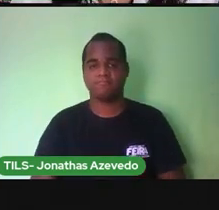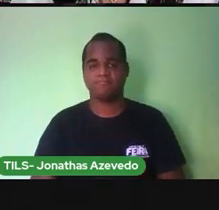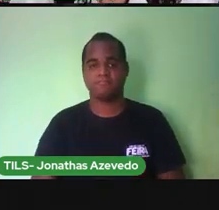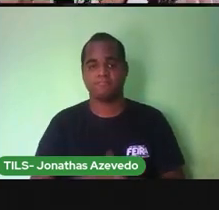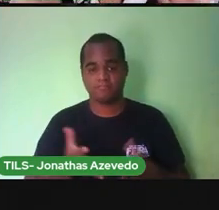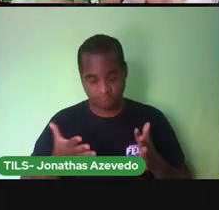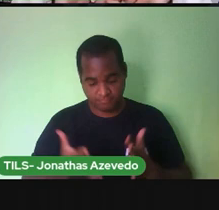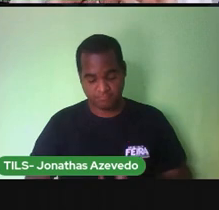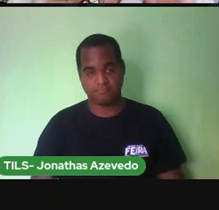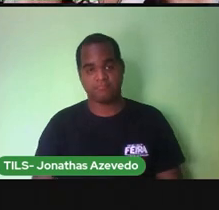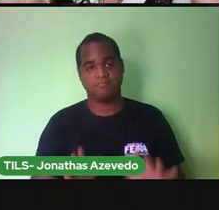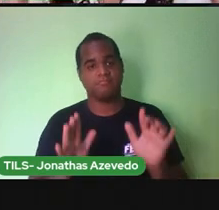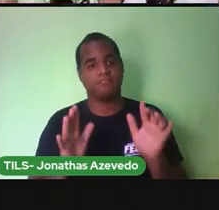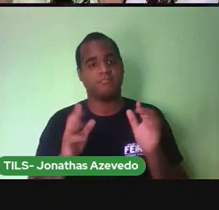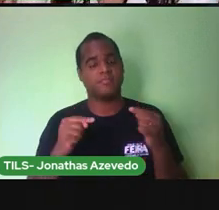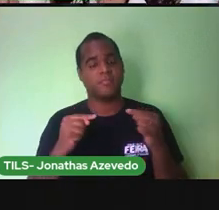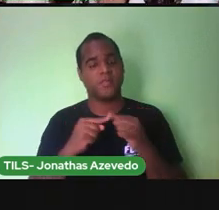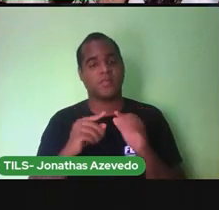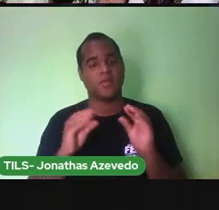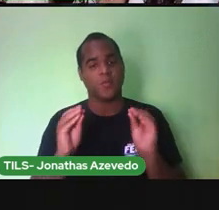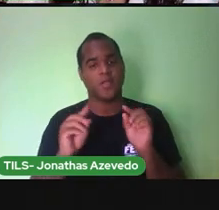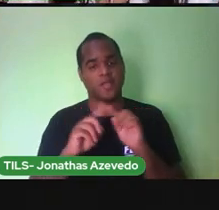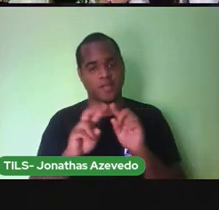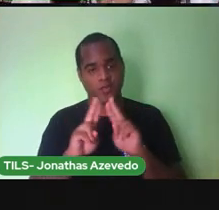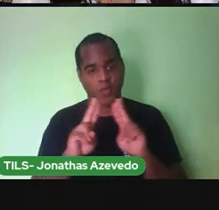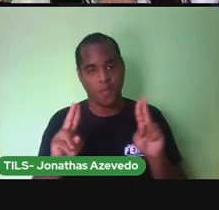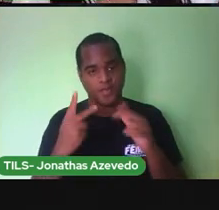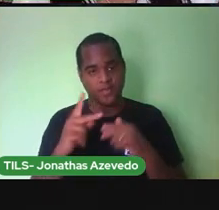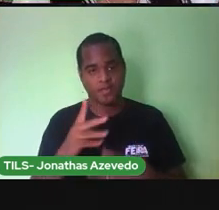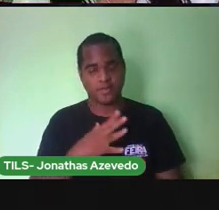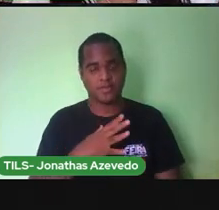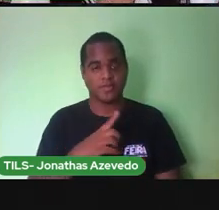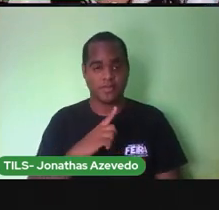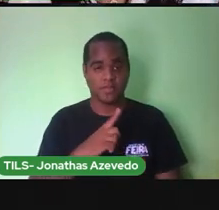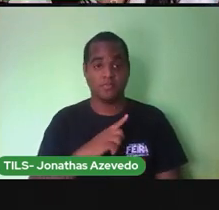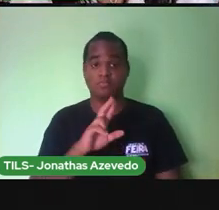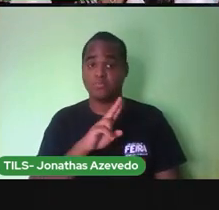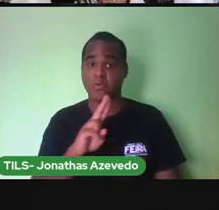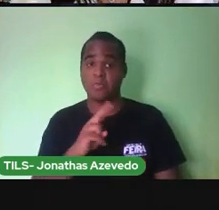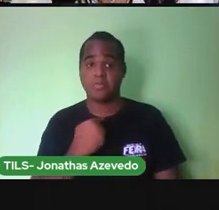nascimento, embaixo do nome certidão de nascimento, vai o nosso nome.